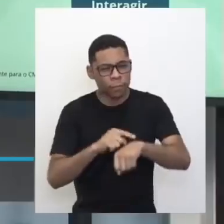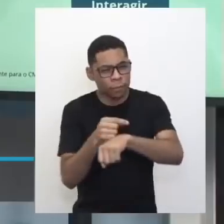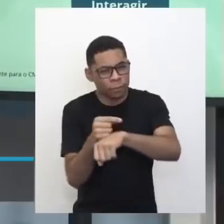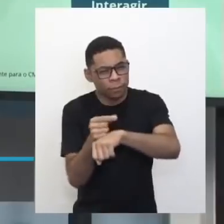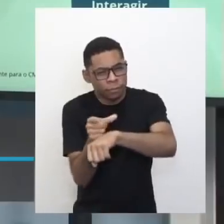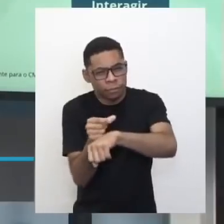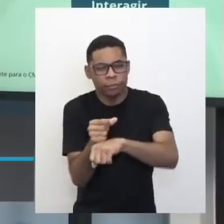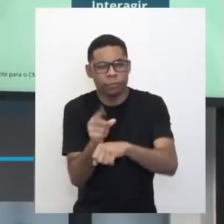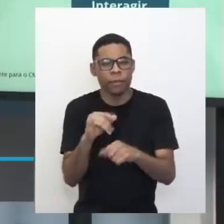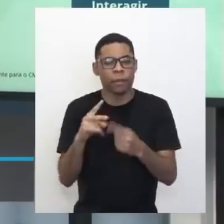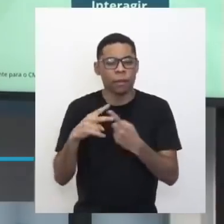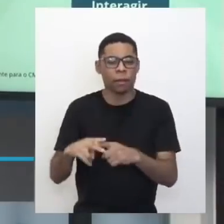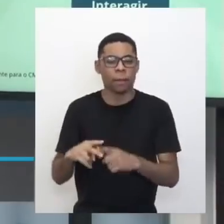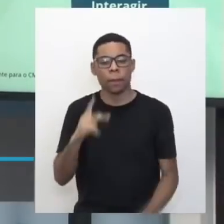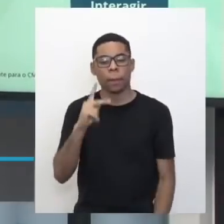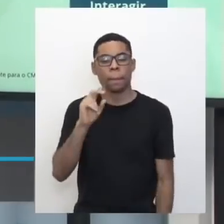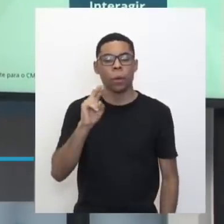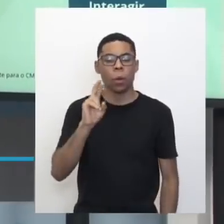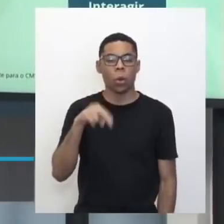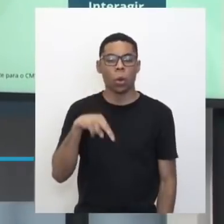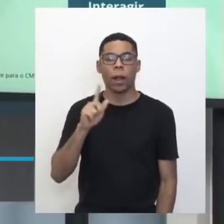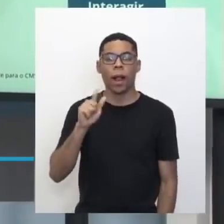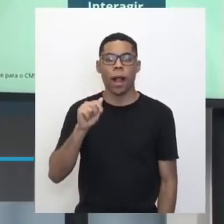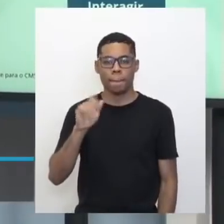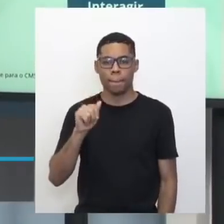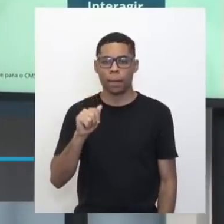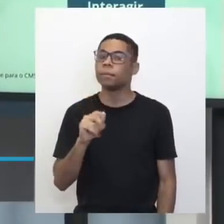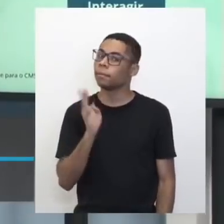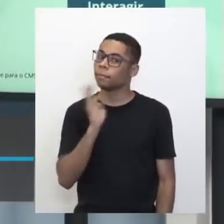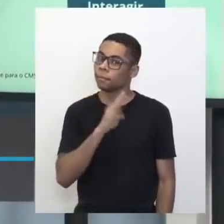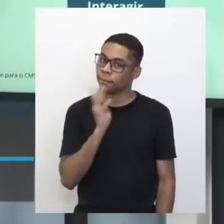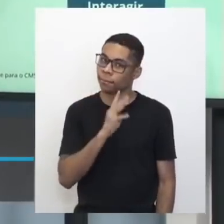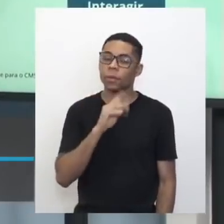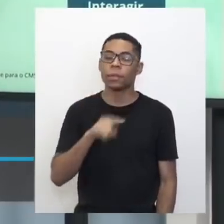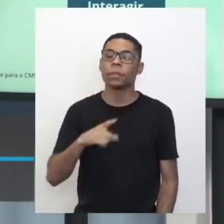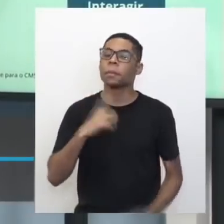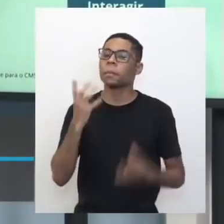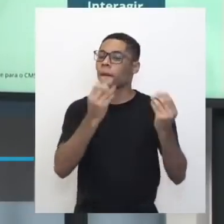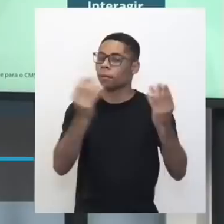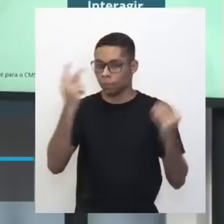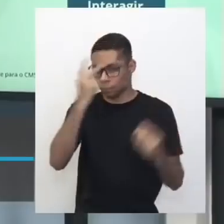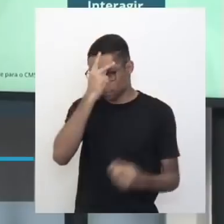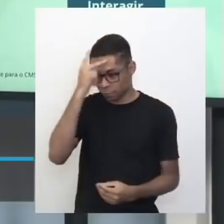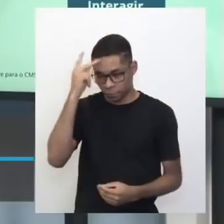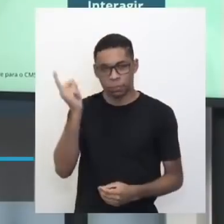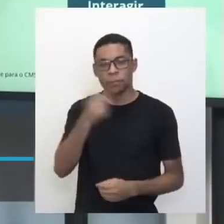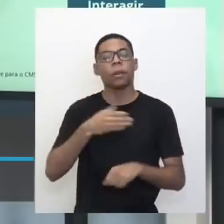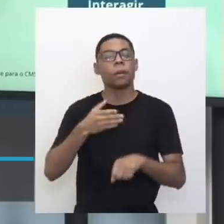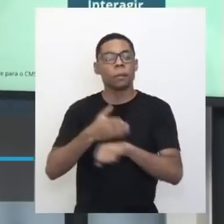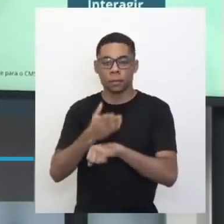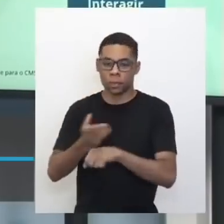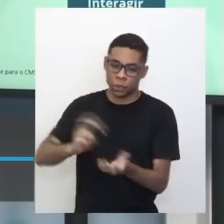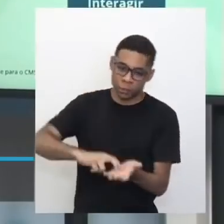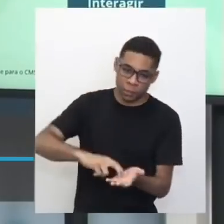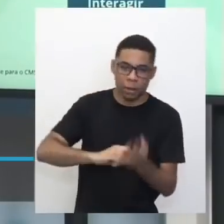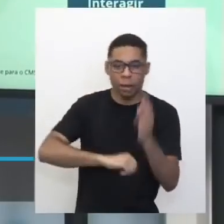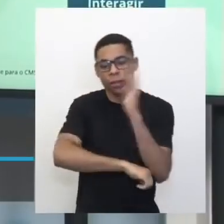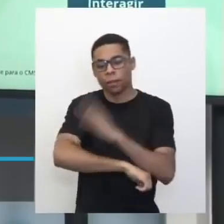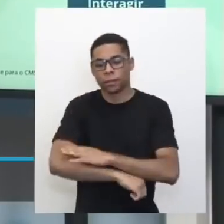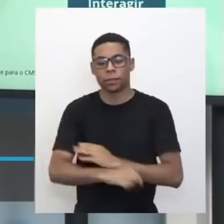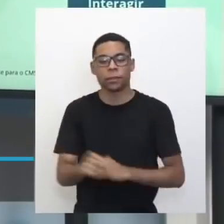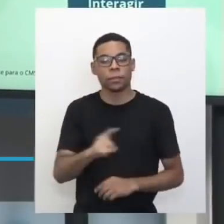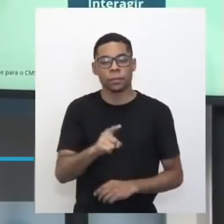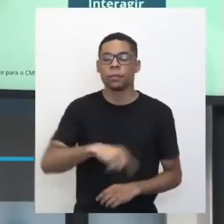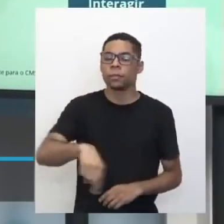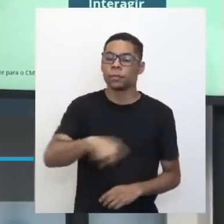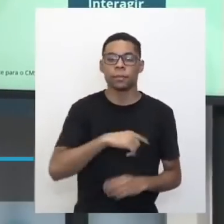disposição. Porangaba, bacana. A gente teve bastante gente hoje participando aí pela manhã. e não diferente à tarde. gente fica muito feliz,